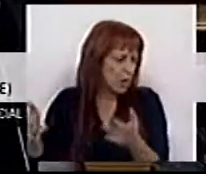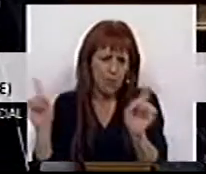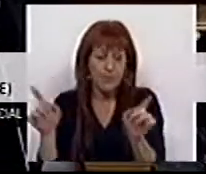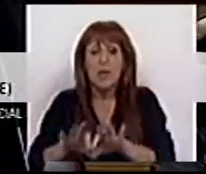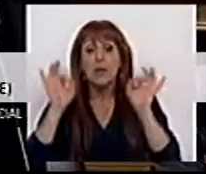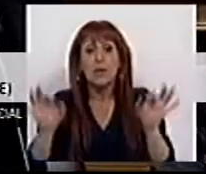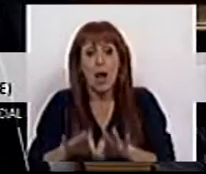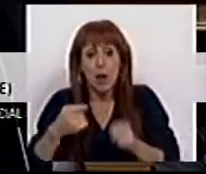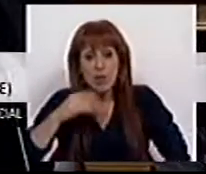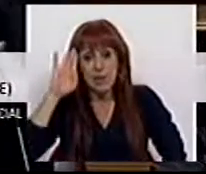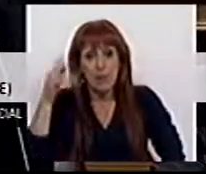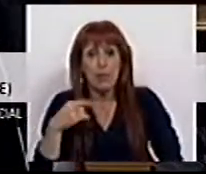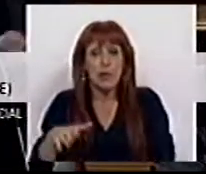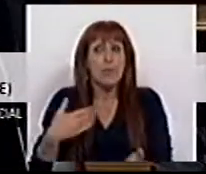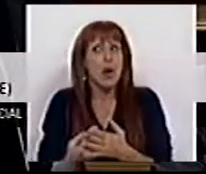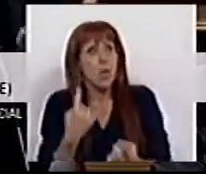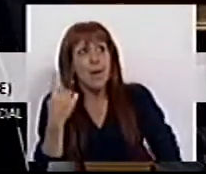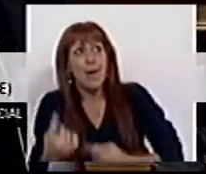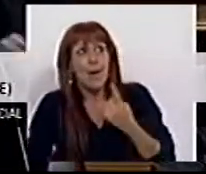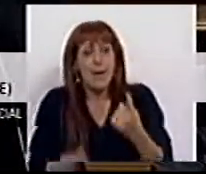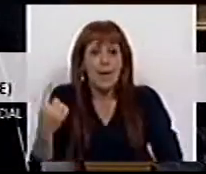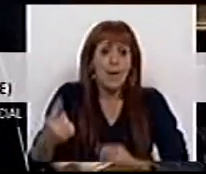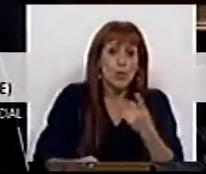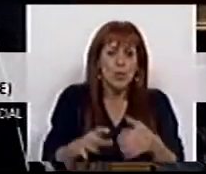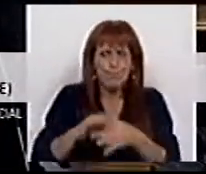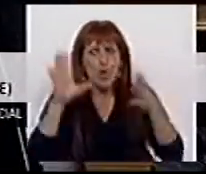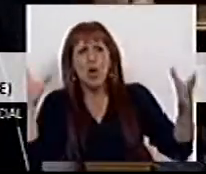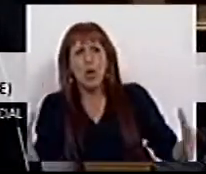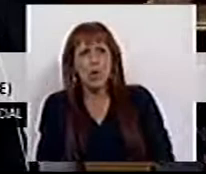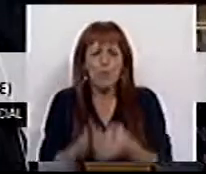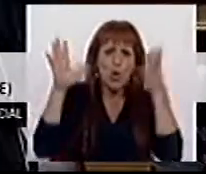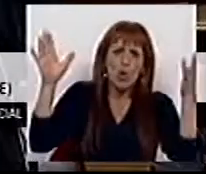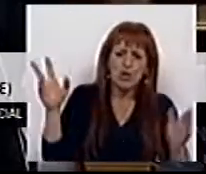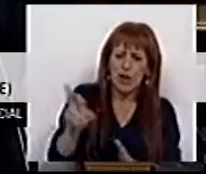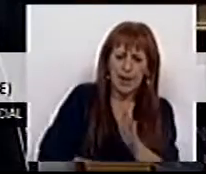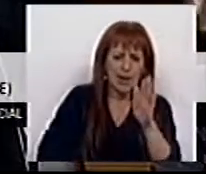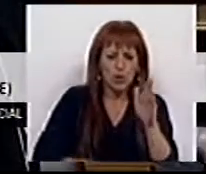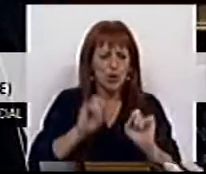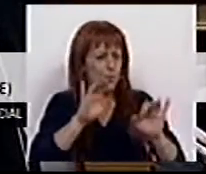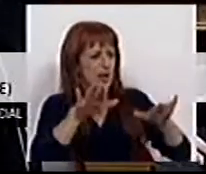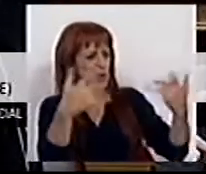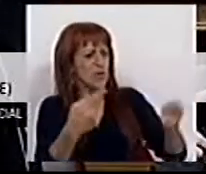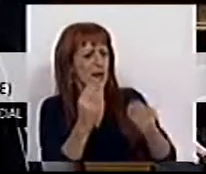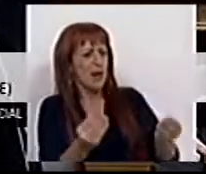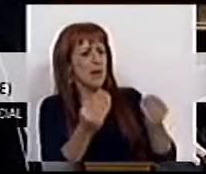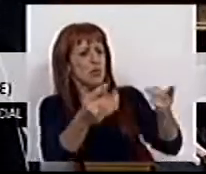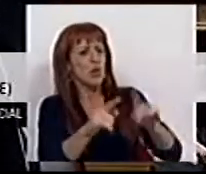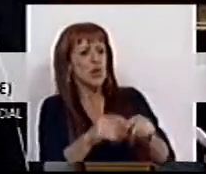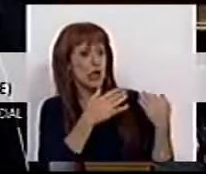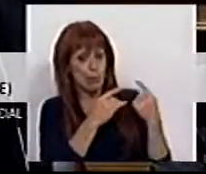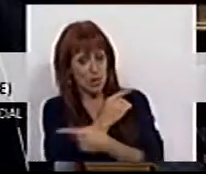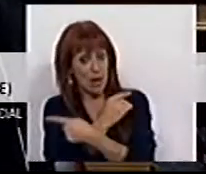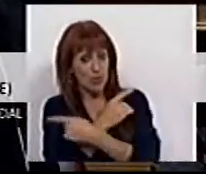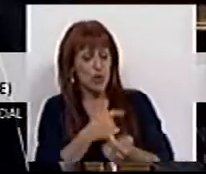como, aliás, bem sabemos, deu alvo a algumas contradições entre o relatório inicialmente apresentado por estes